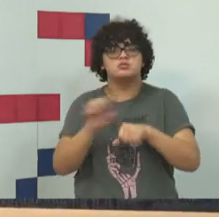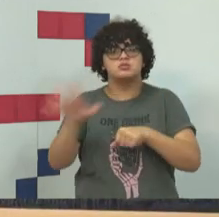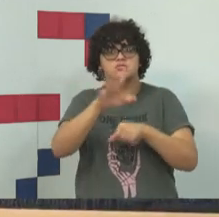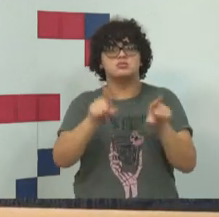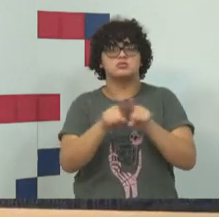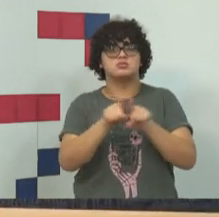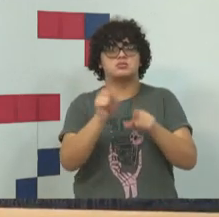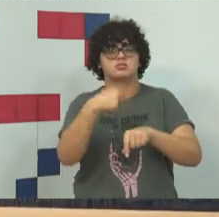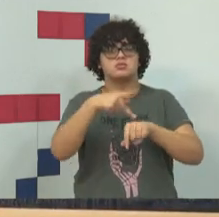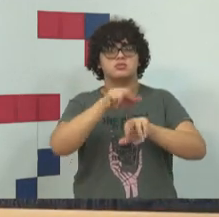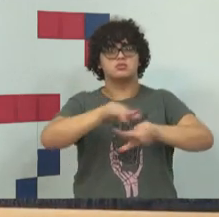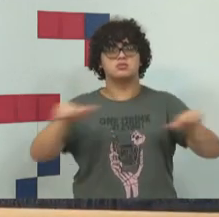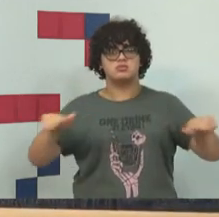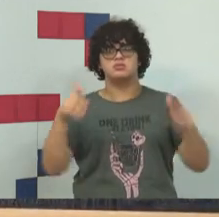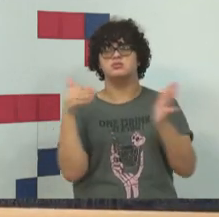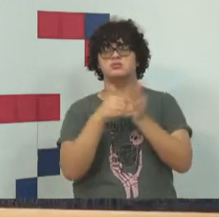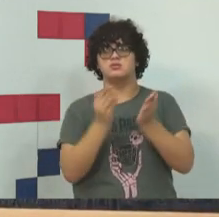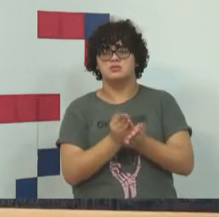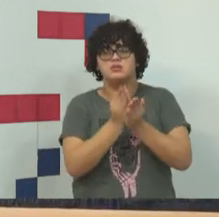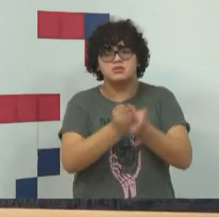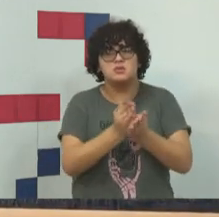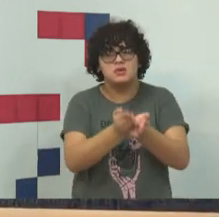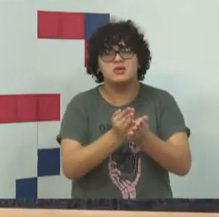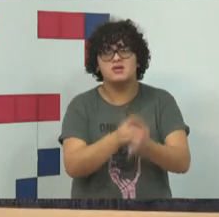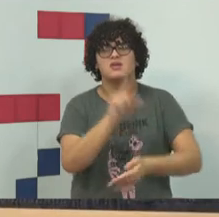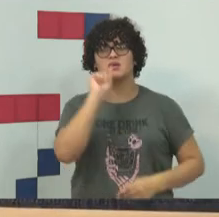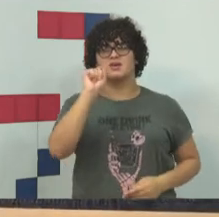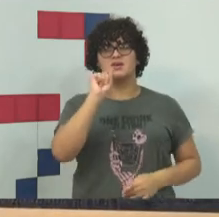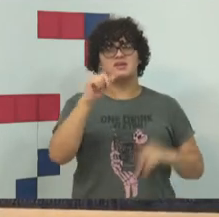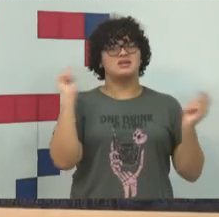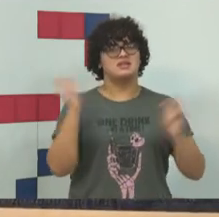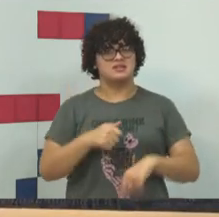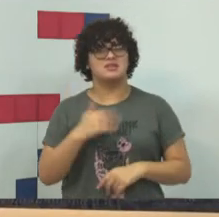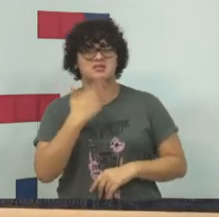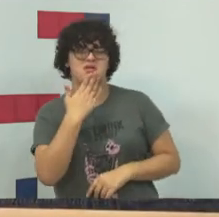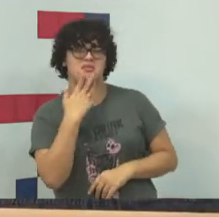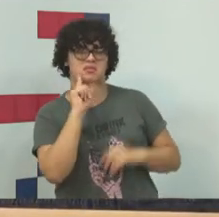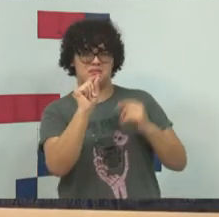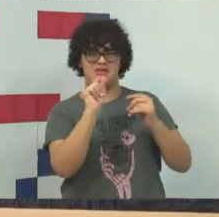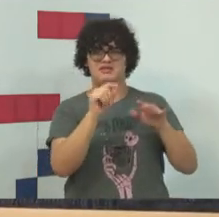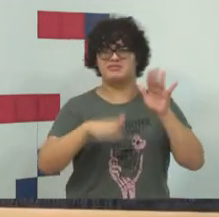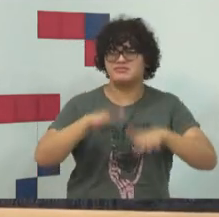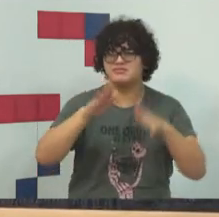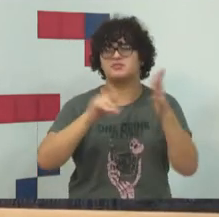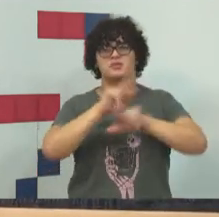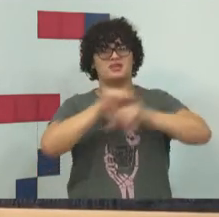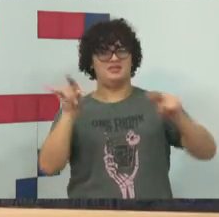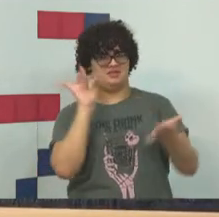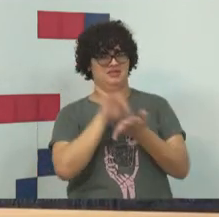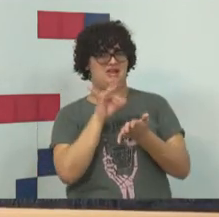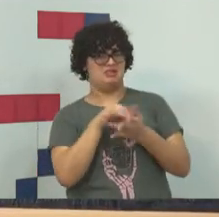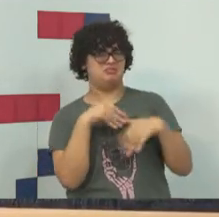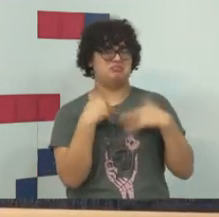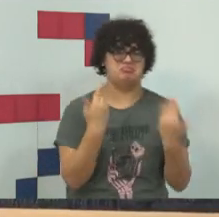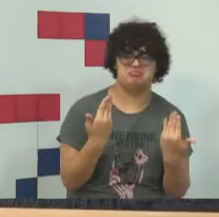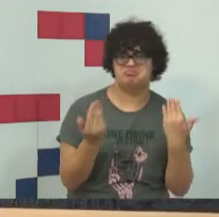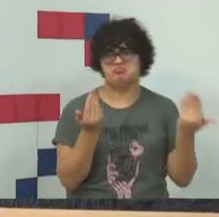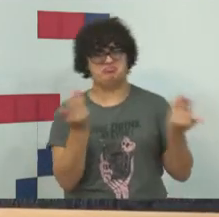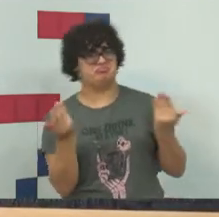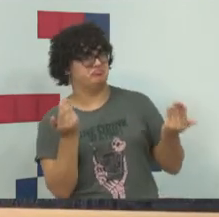navios, em alto mar, em cavernas, isso é verdade, elas